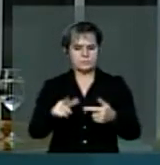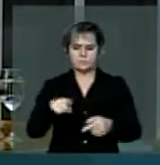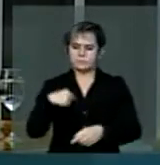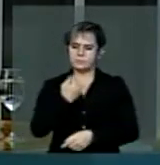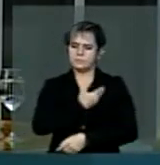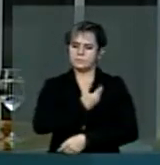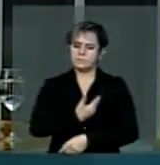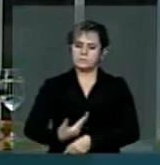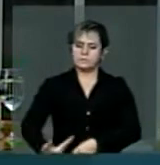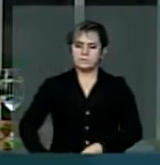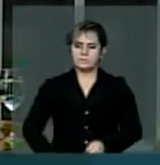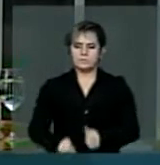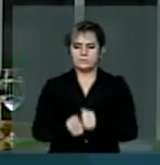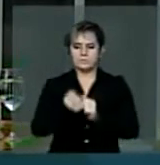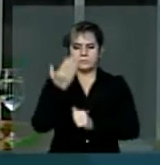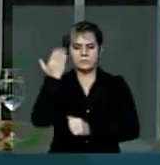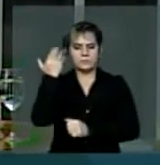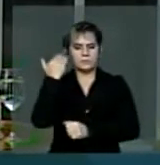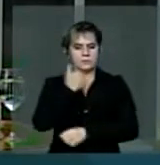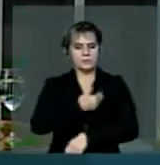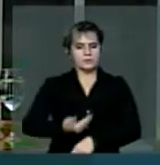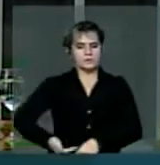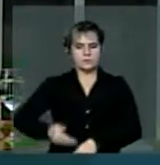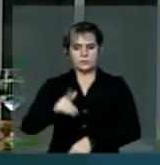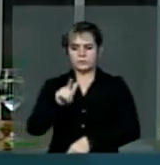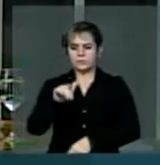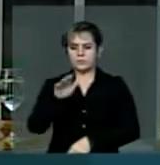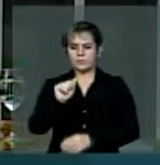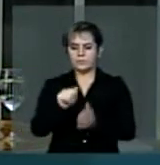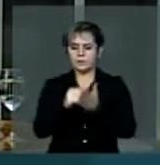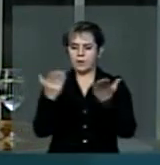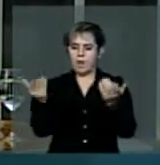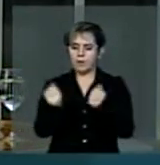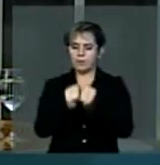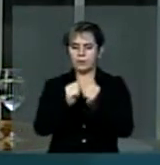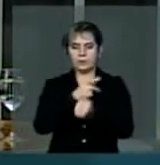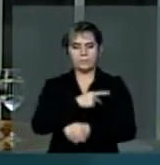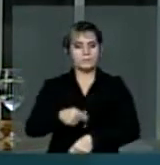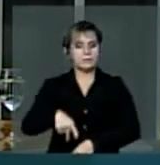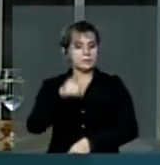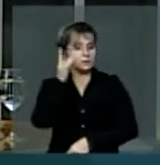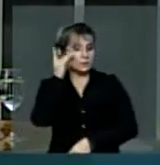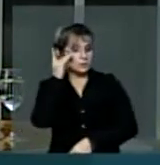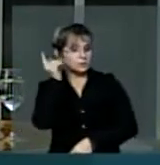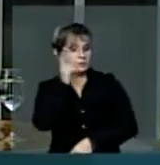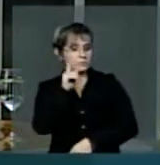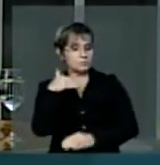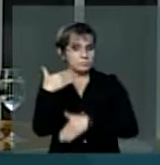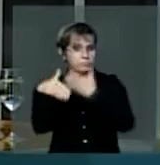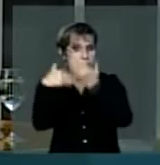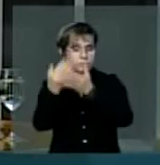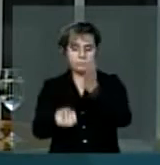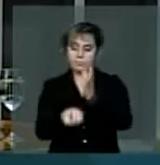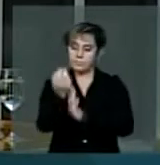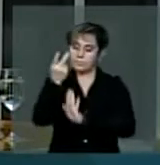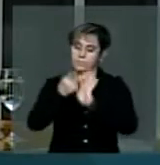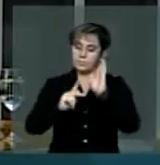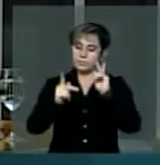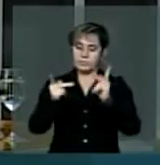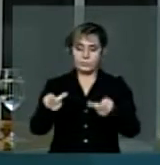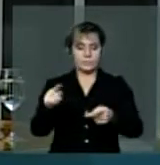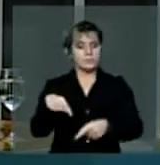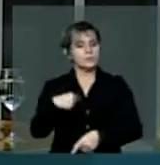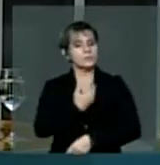governo, desde o governo Lula e da presidenta Dilma, estão construindo um projeto, nosso governo está